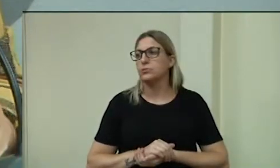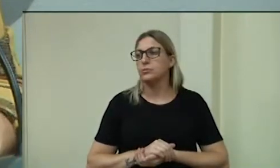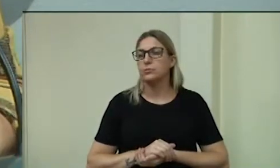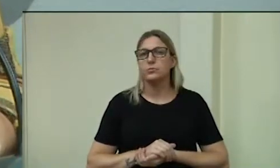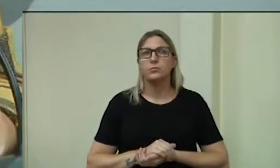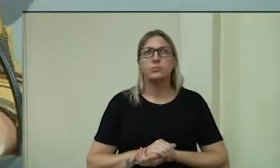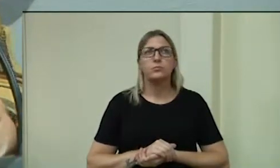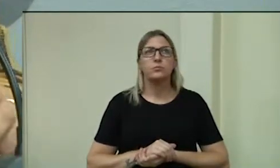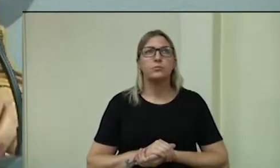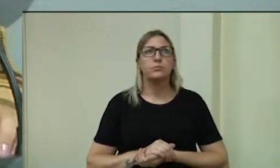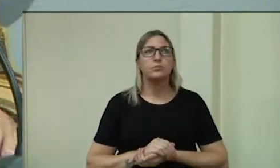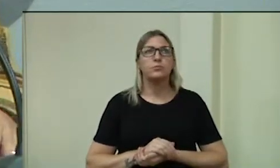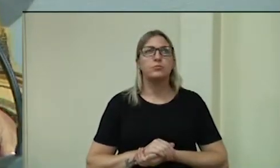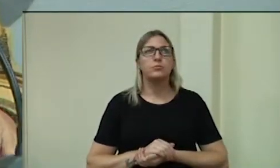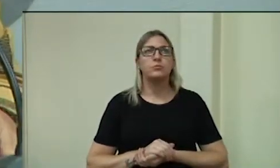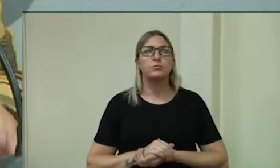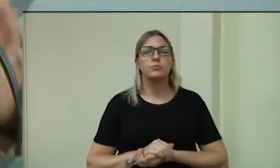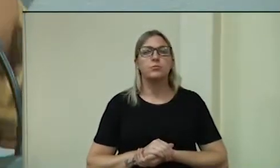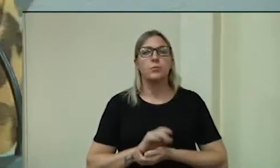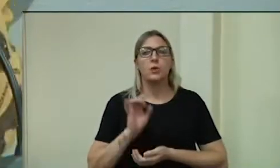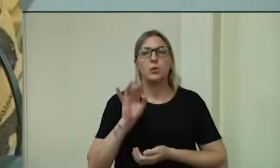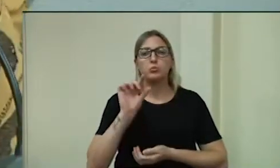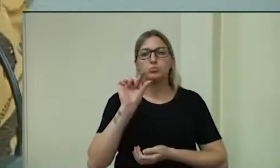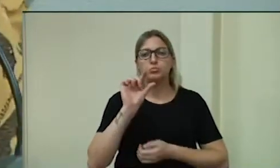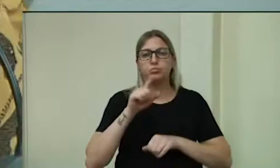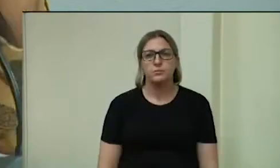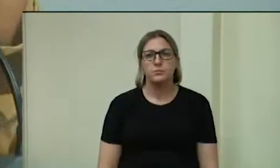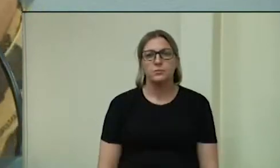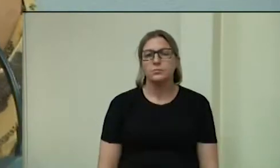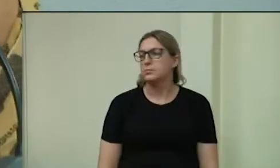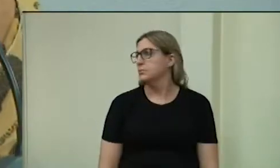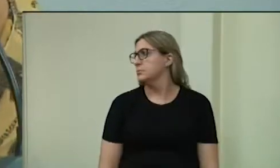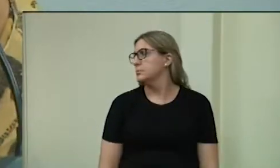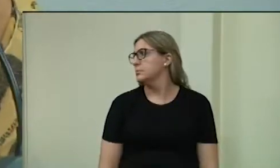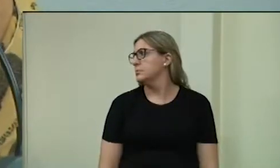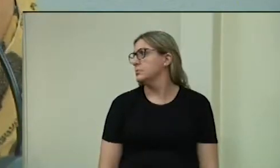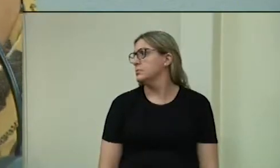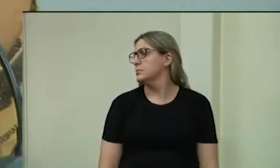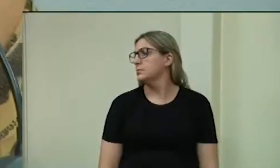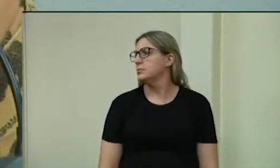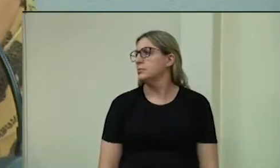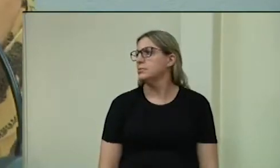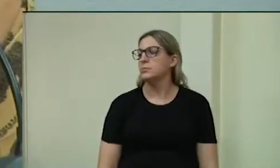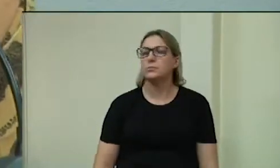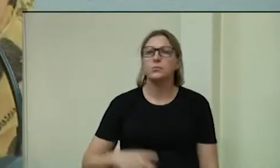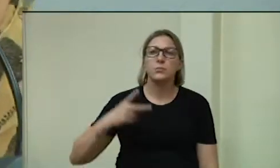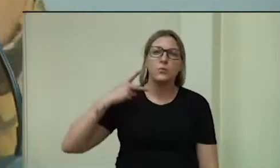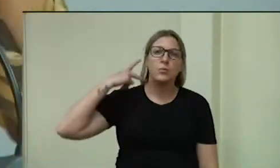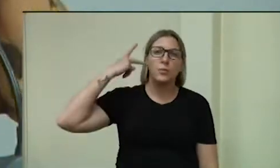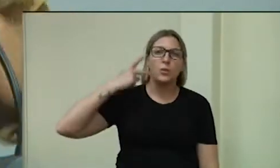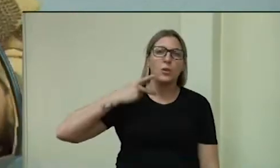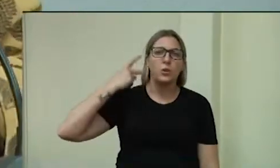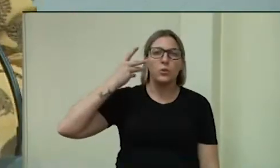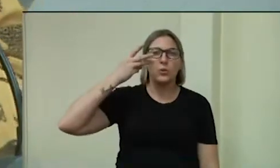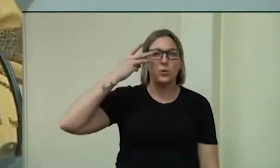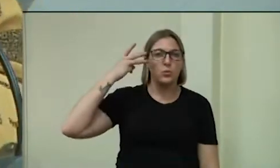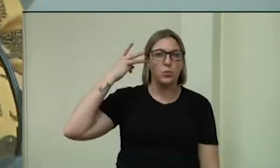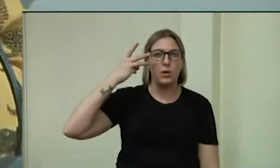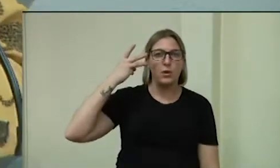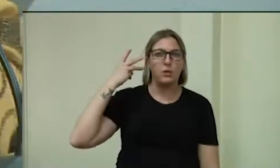Já está finalizando, só um momento. Vereador Wallace, com a palavra. Vereador.